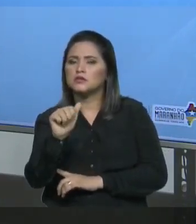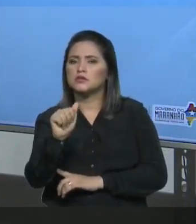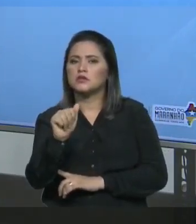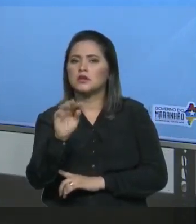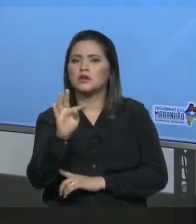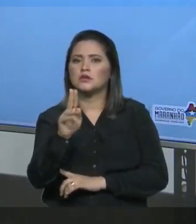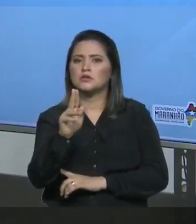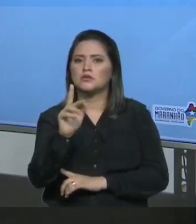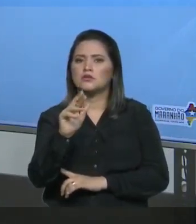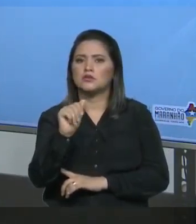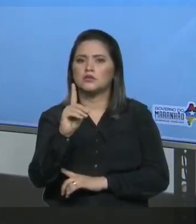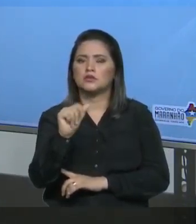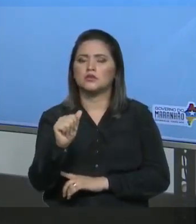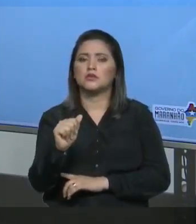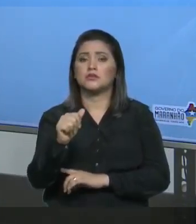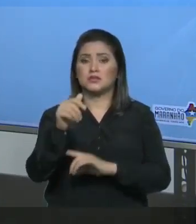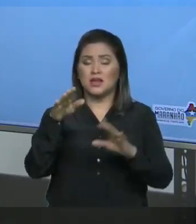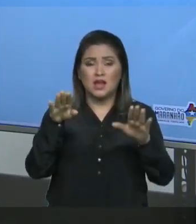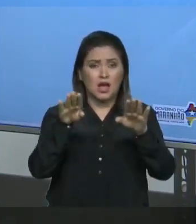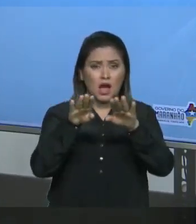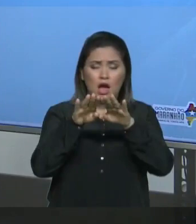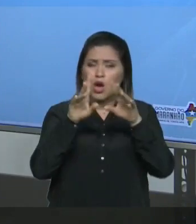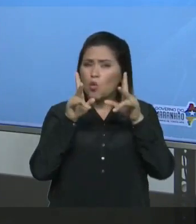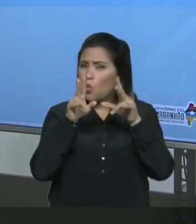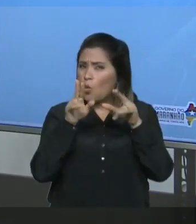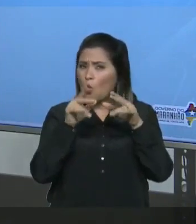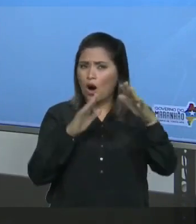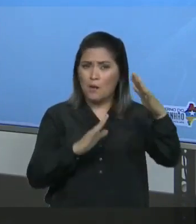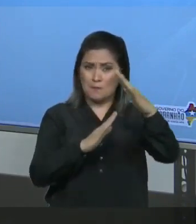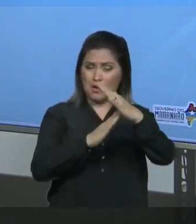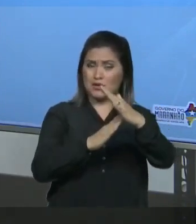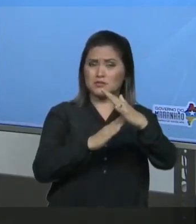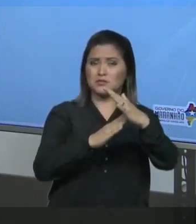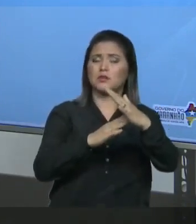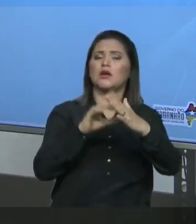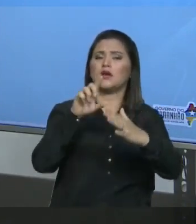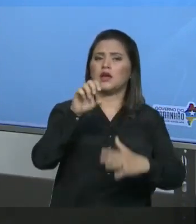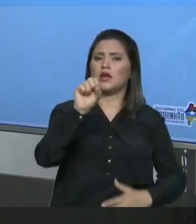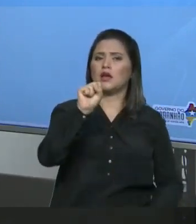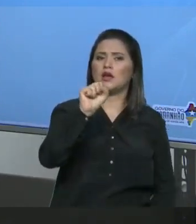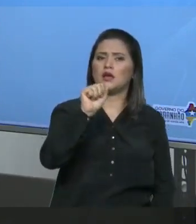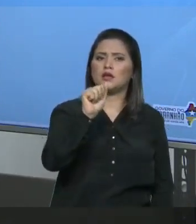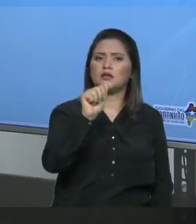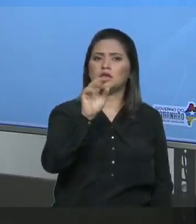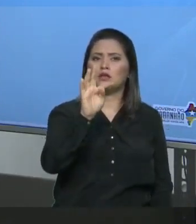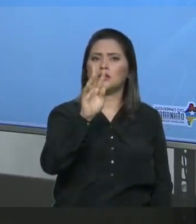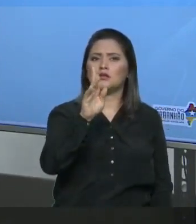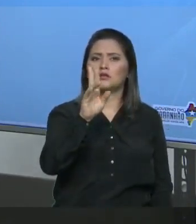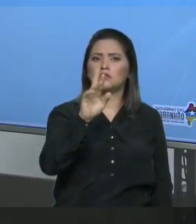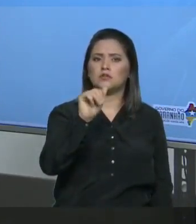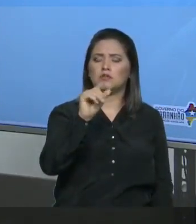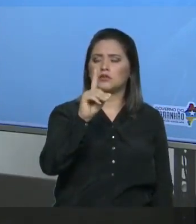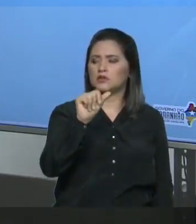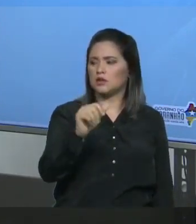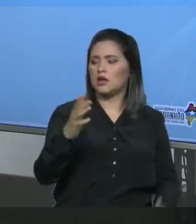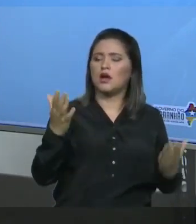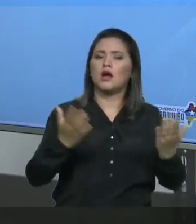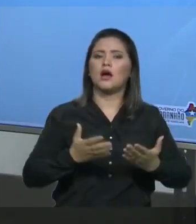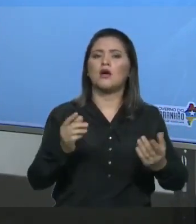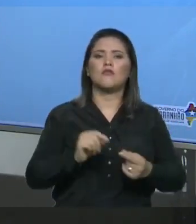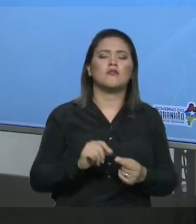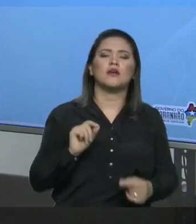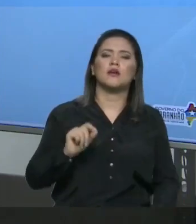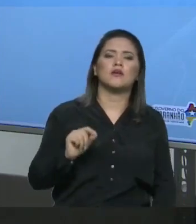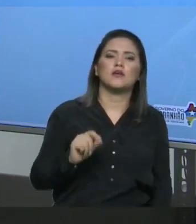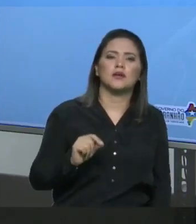Será saturada Agora olha o que Eu vou fazer A 380 gramas De sal de cozinha Com mil gramas De